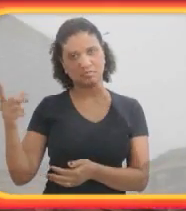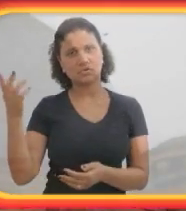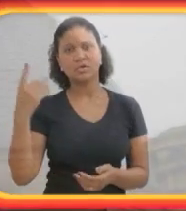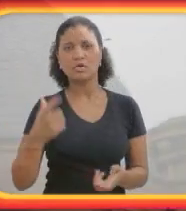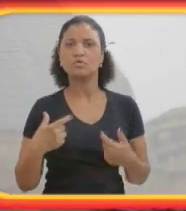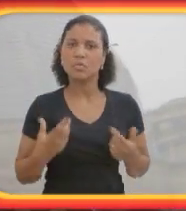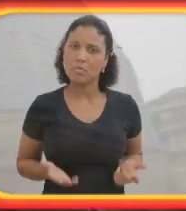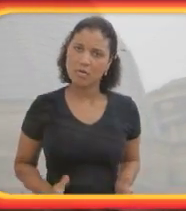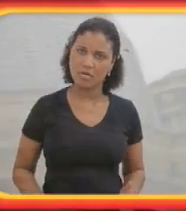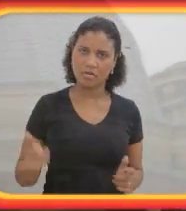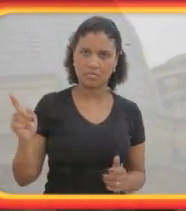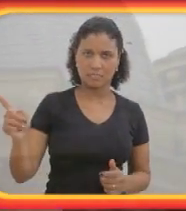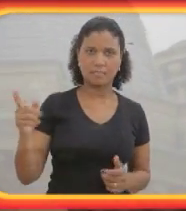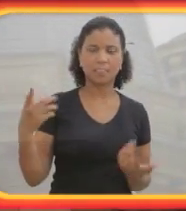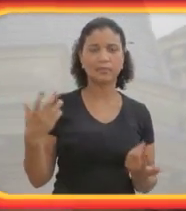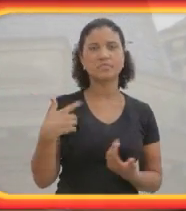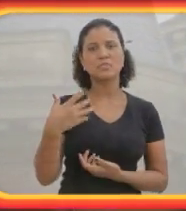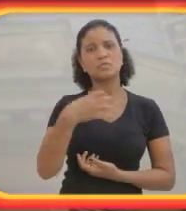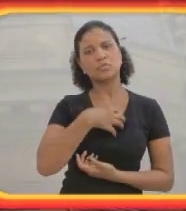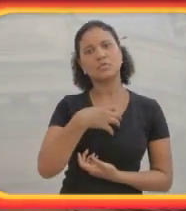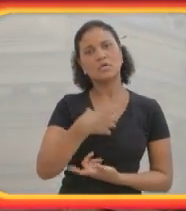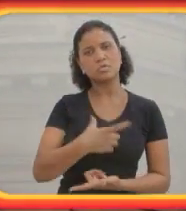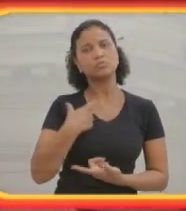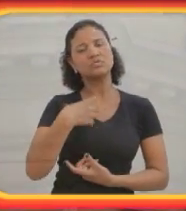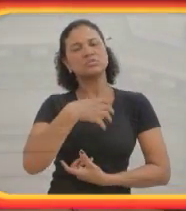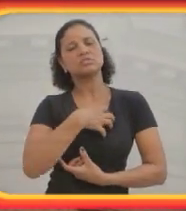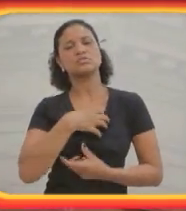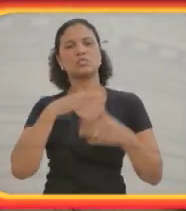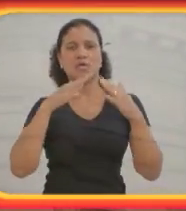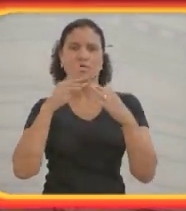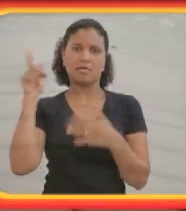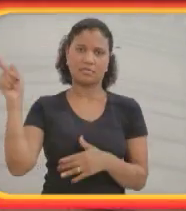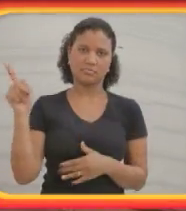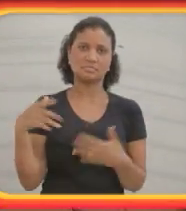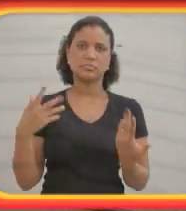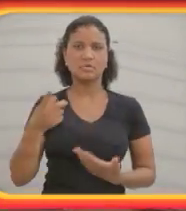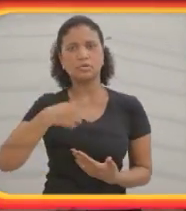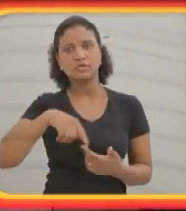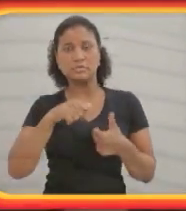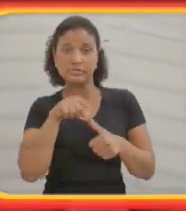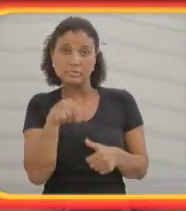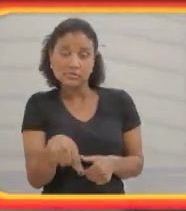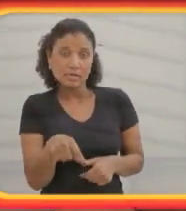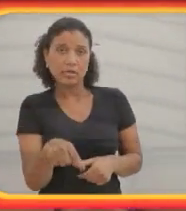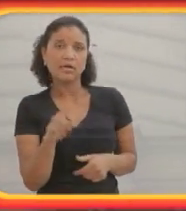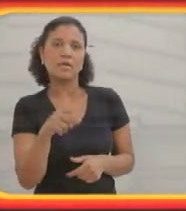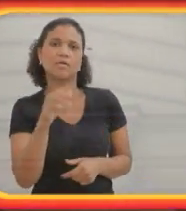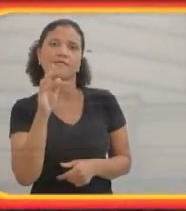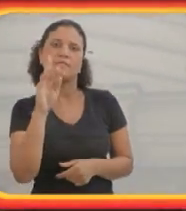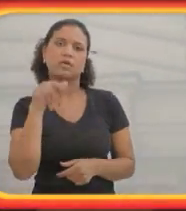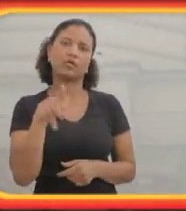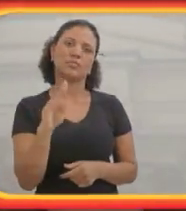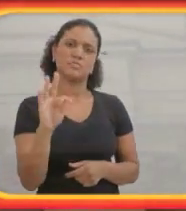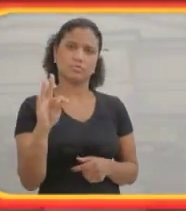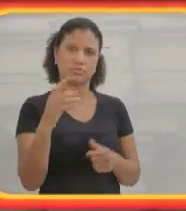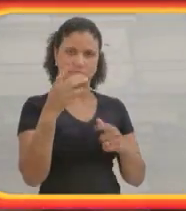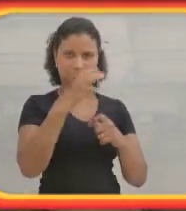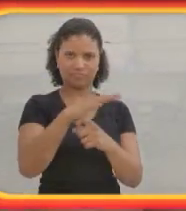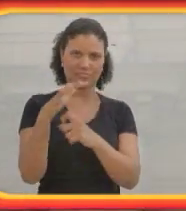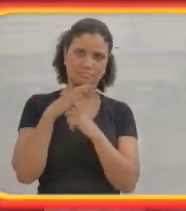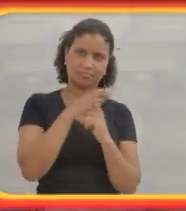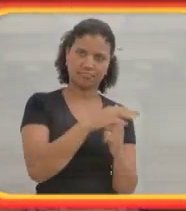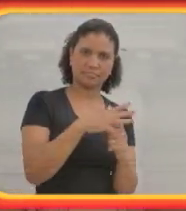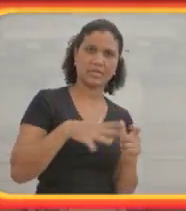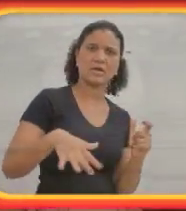Nós estamos aqui, em Frankfurt, na área da estação principal. Daqui, eu tenho que pegar um outro trem para o meu local de